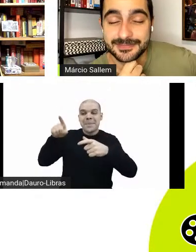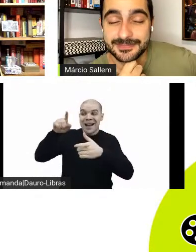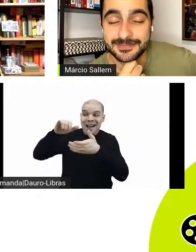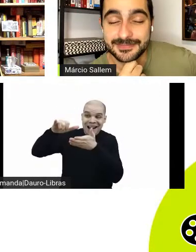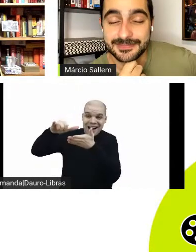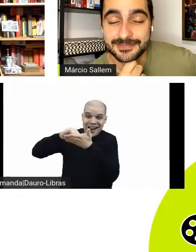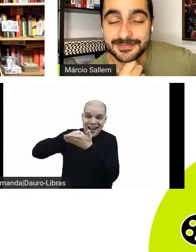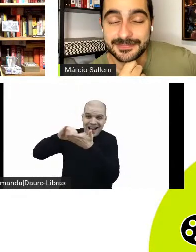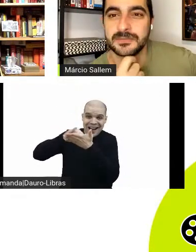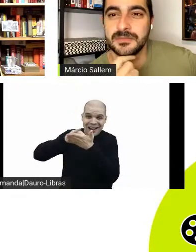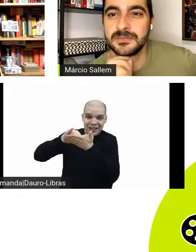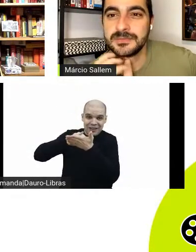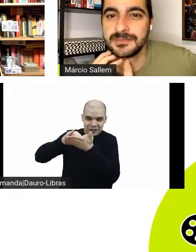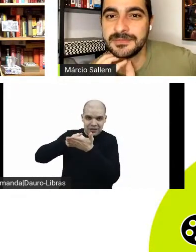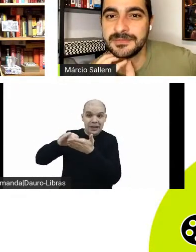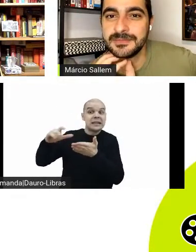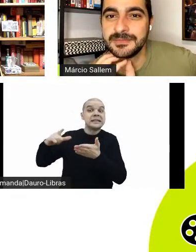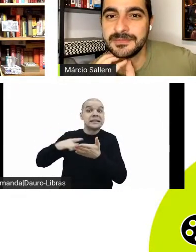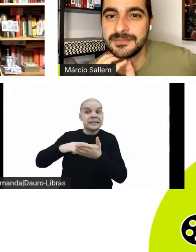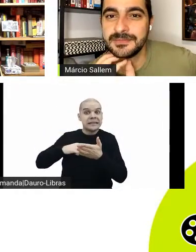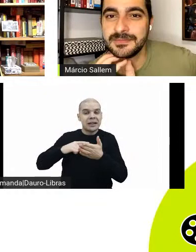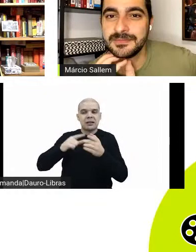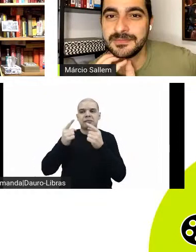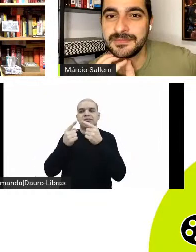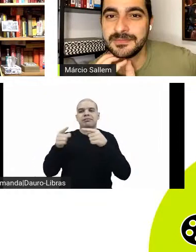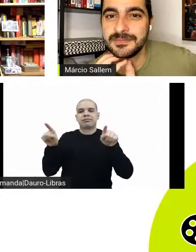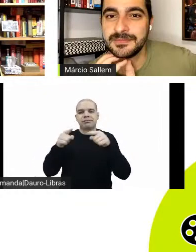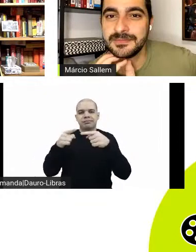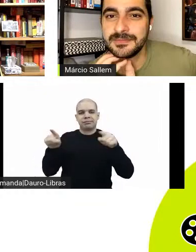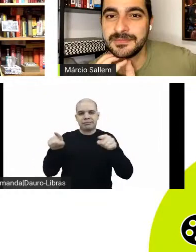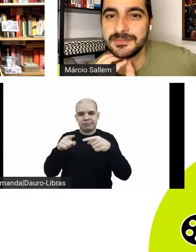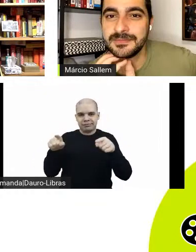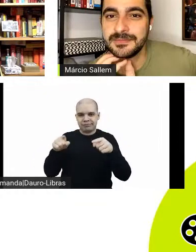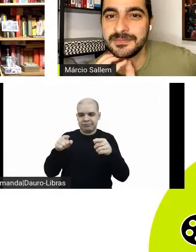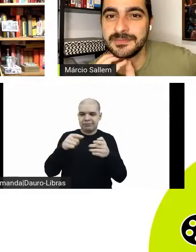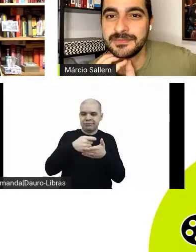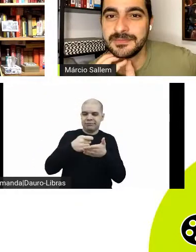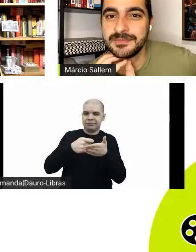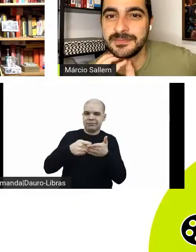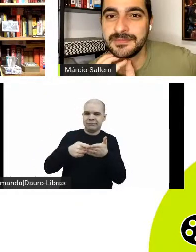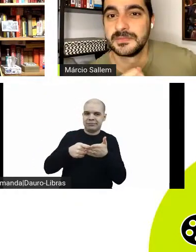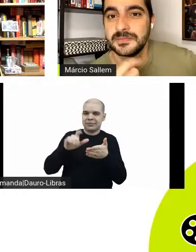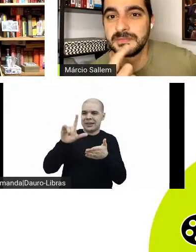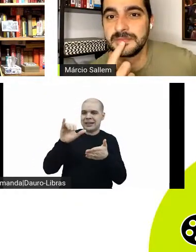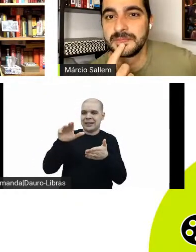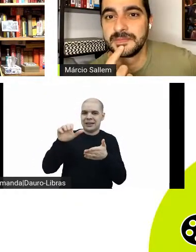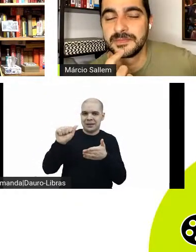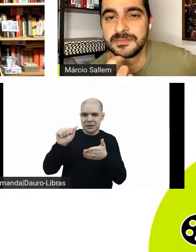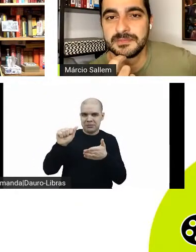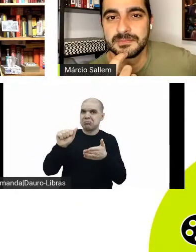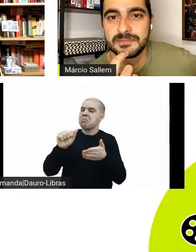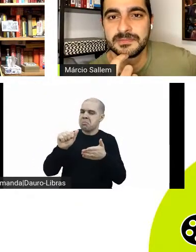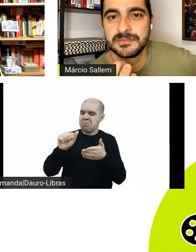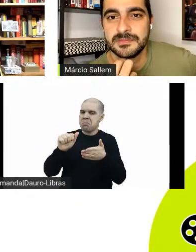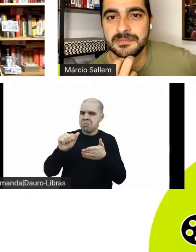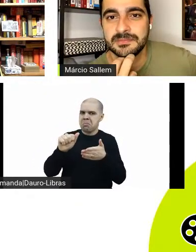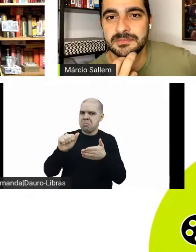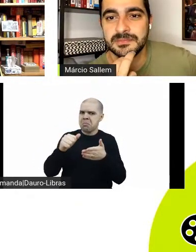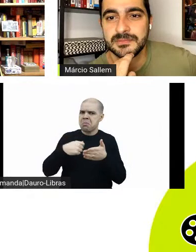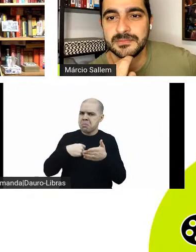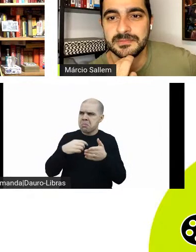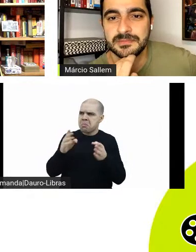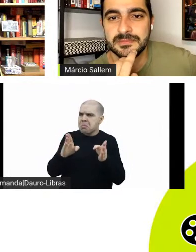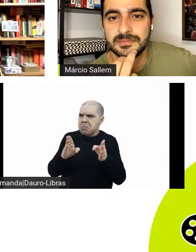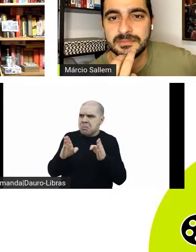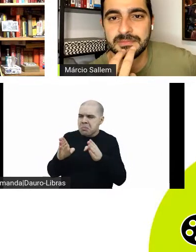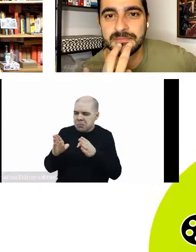trilhas escritas por Lin-Manuel Miranda, que me surpreendeu. Achei um filme que estava com, confesso,